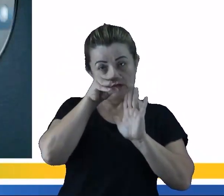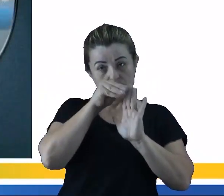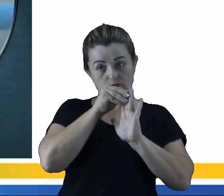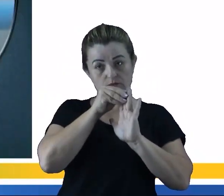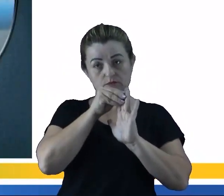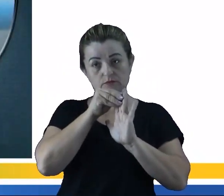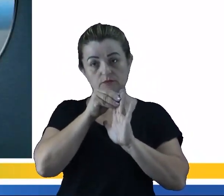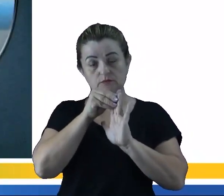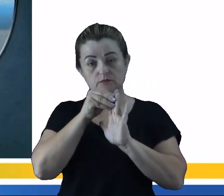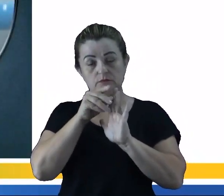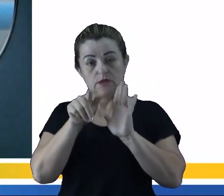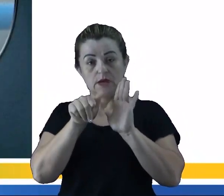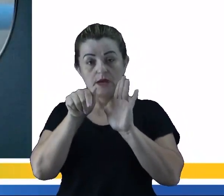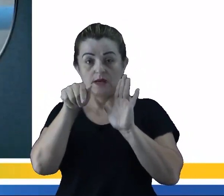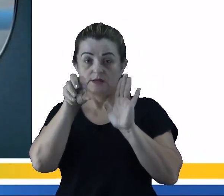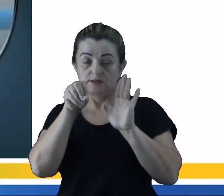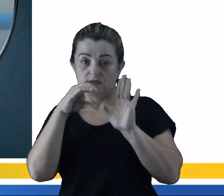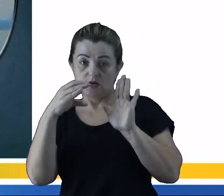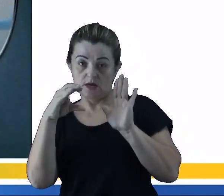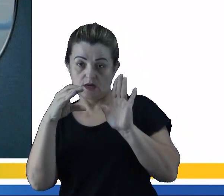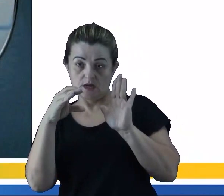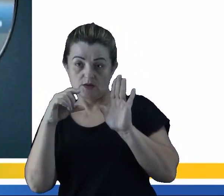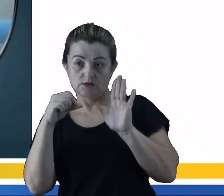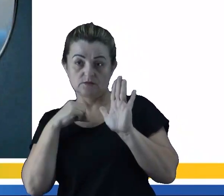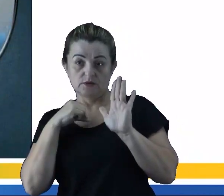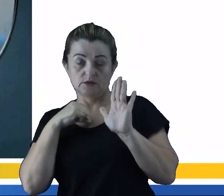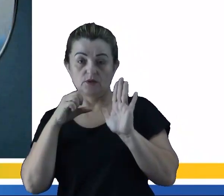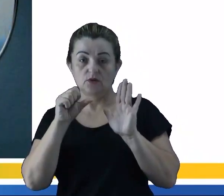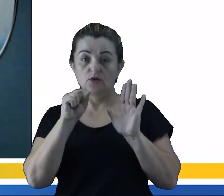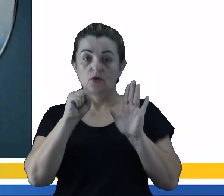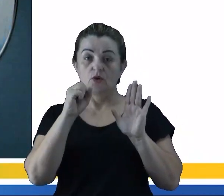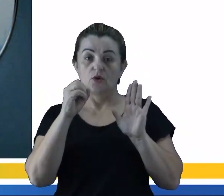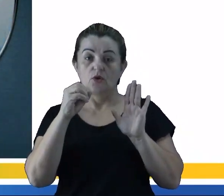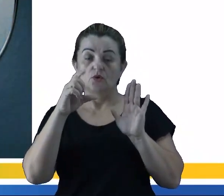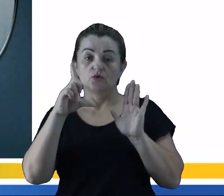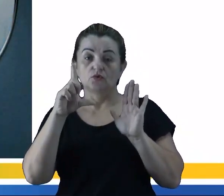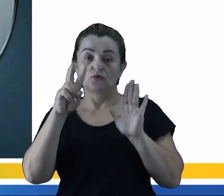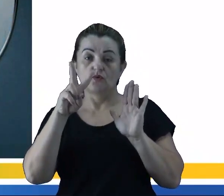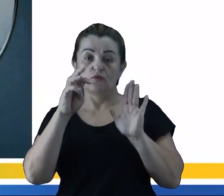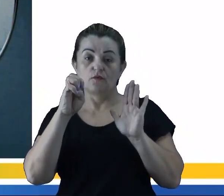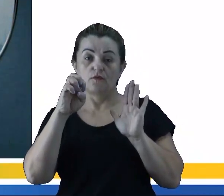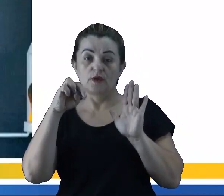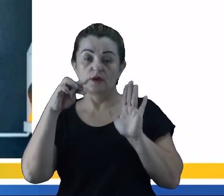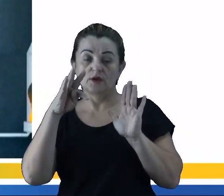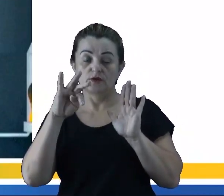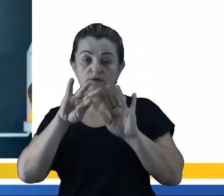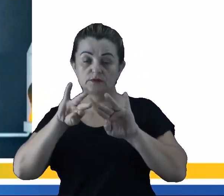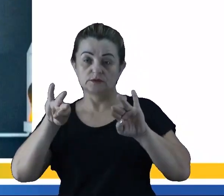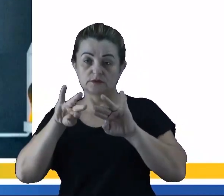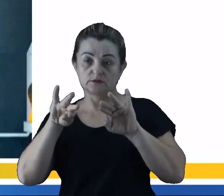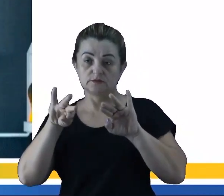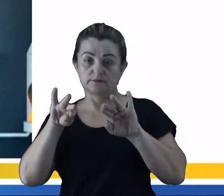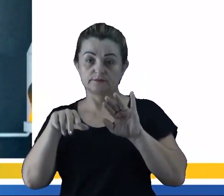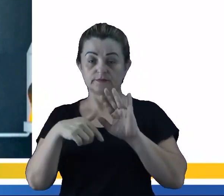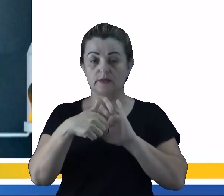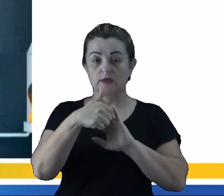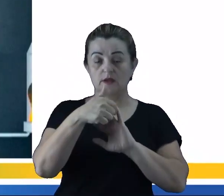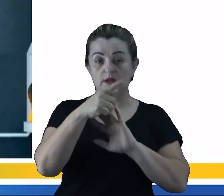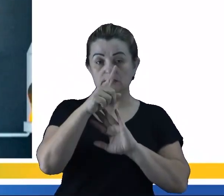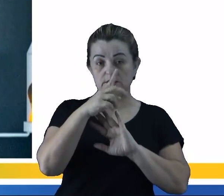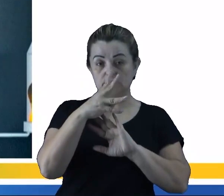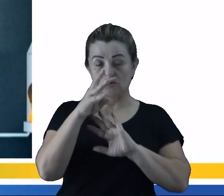alimentos. A 70 graus, né? A gente vai ter os solventes, que vão ser separados. A 140